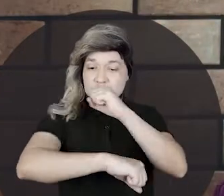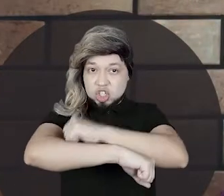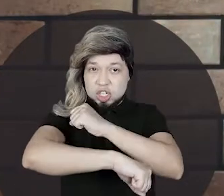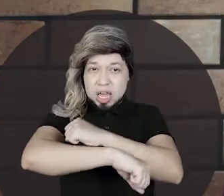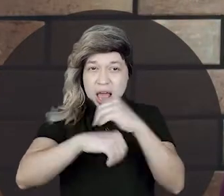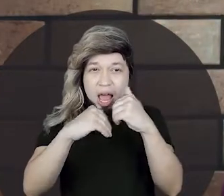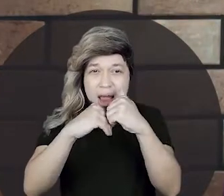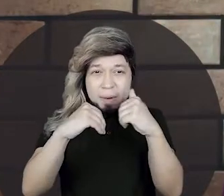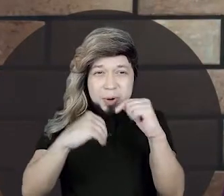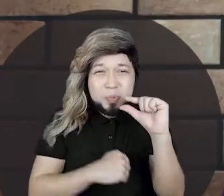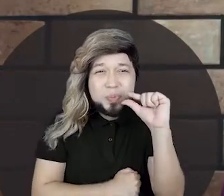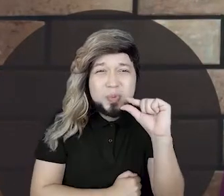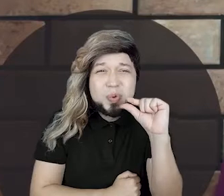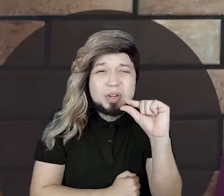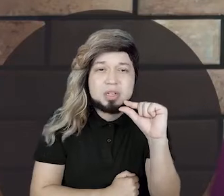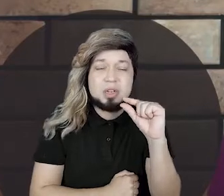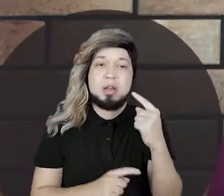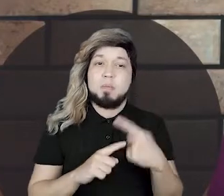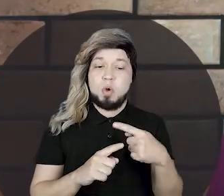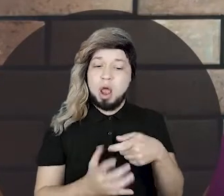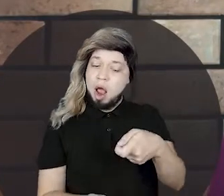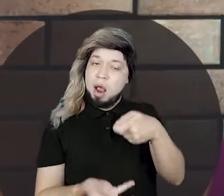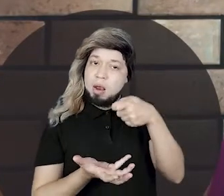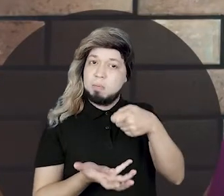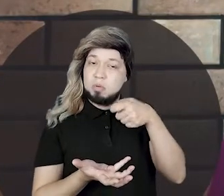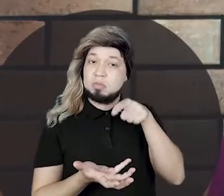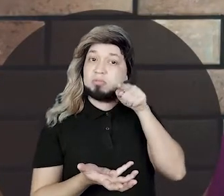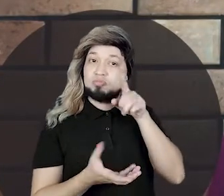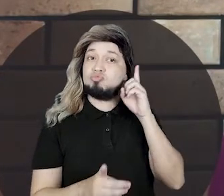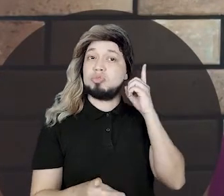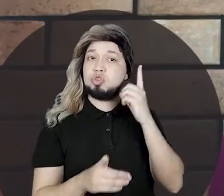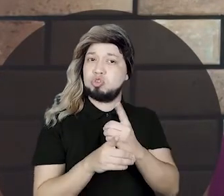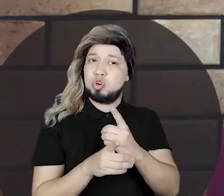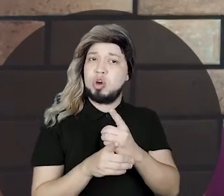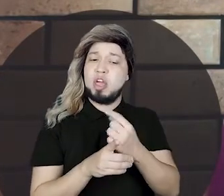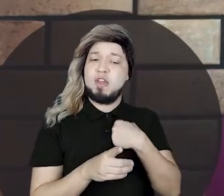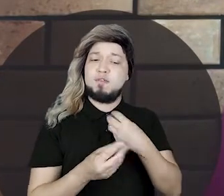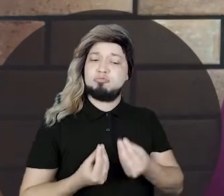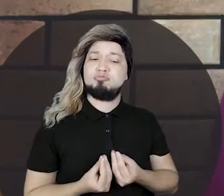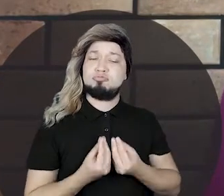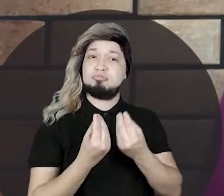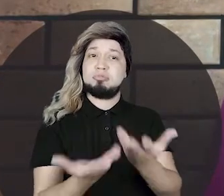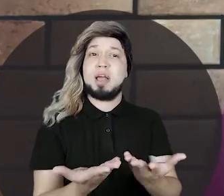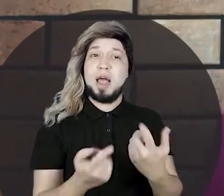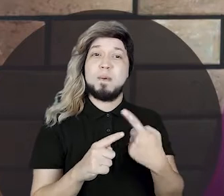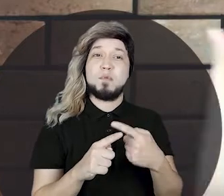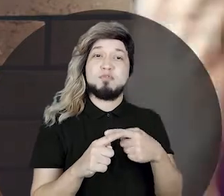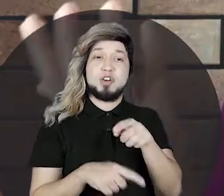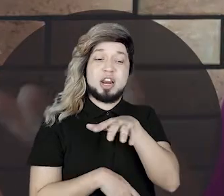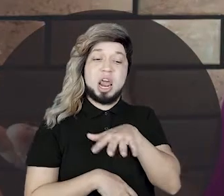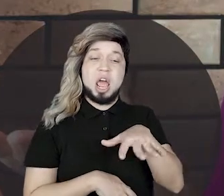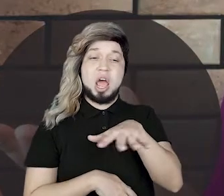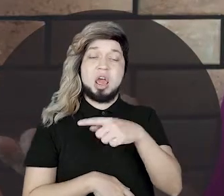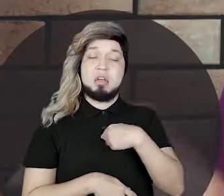pedacinho da janela aberta. Que essa bolsa que você achou, cheia de moeda, eu vou dar para você, porque foi nas